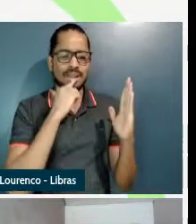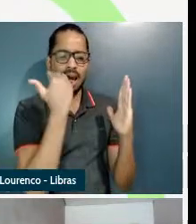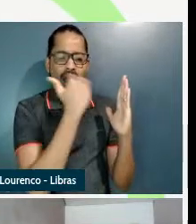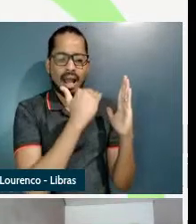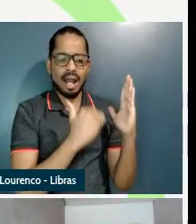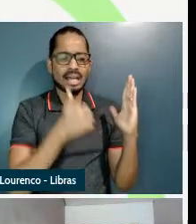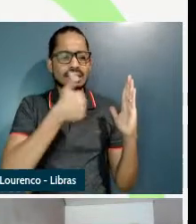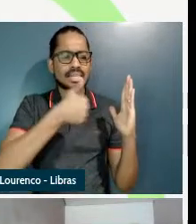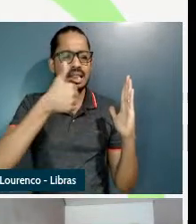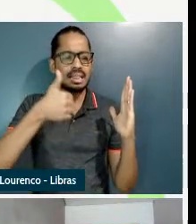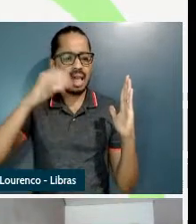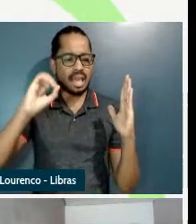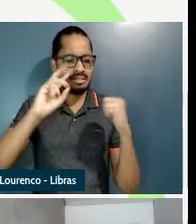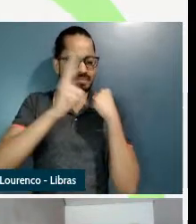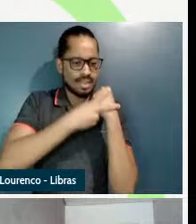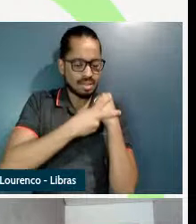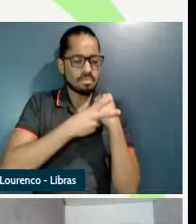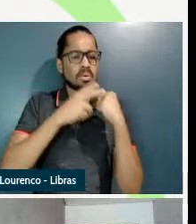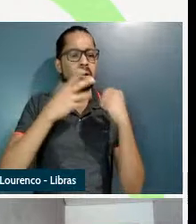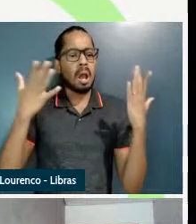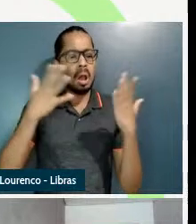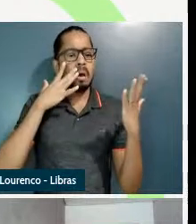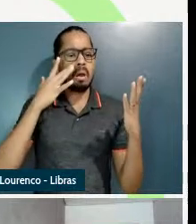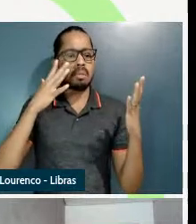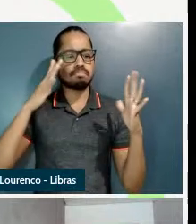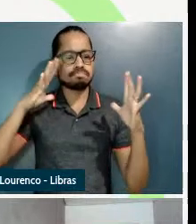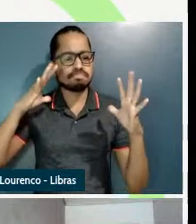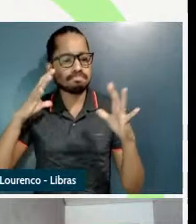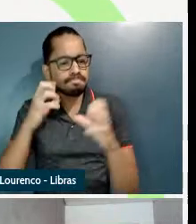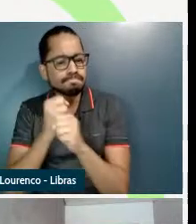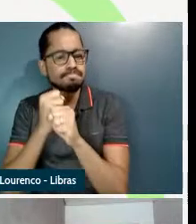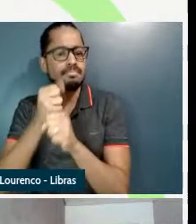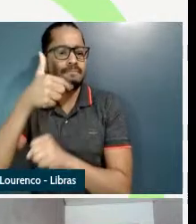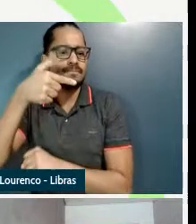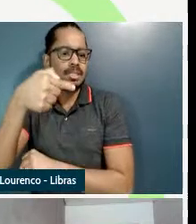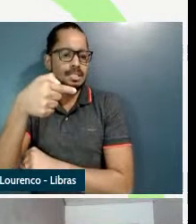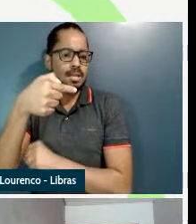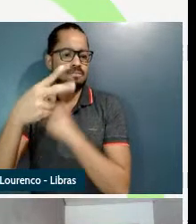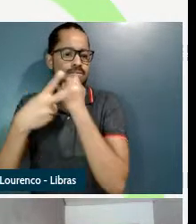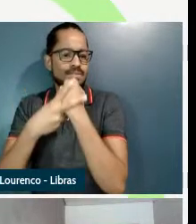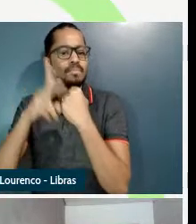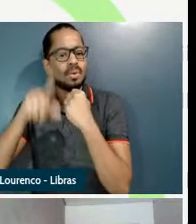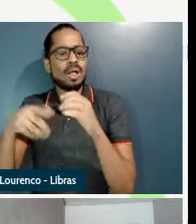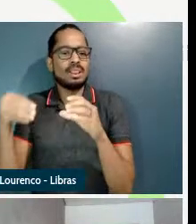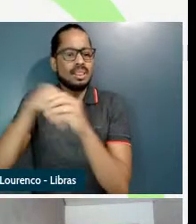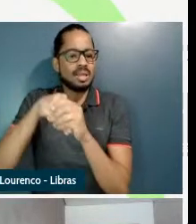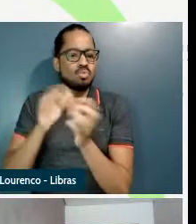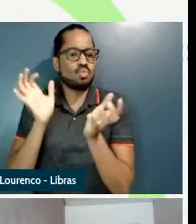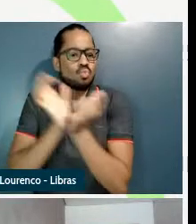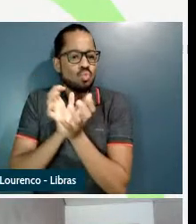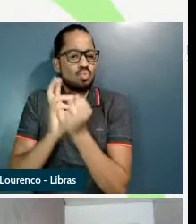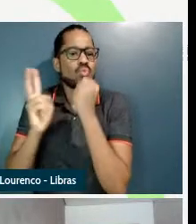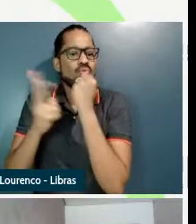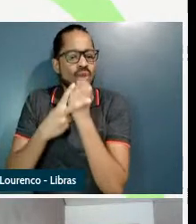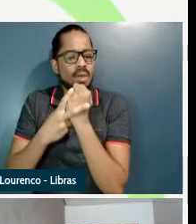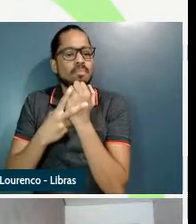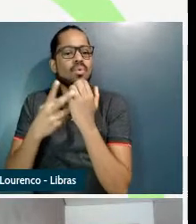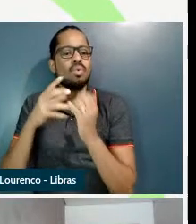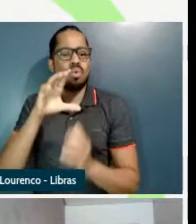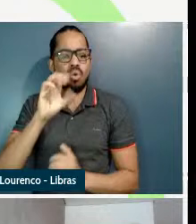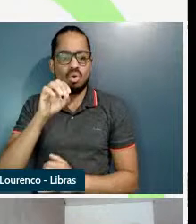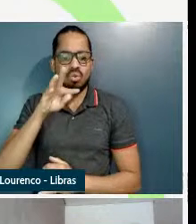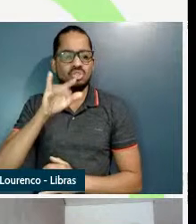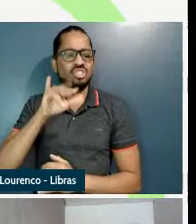locativo 27 verbos fazem parte dessa subclasse de verbos de continência que são verbos do tipo abrigar